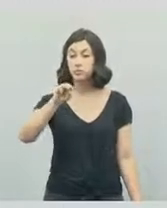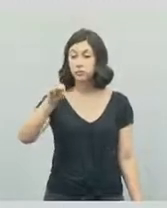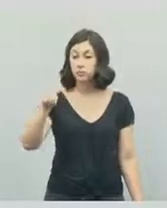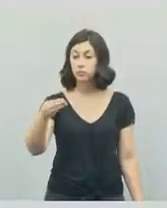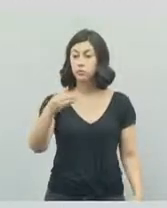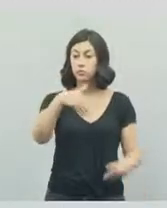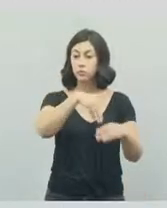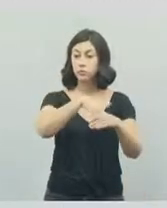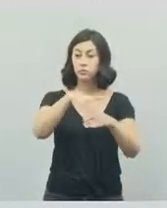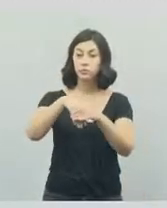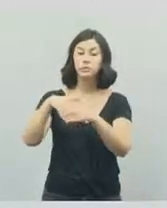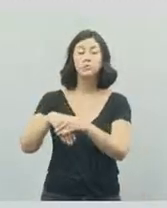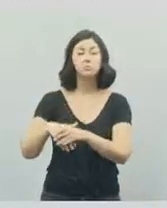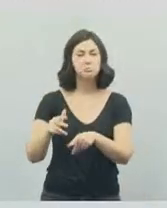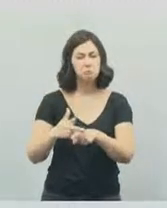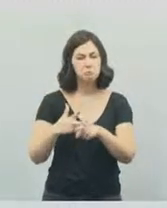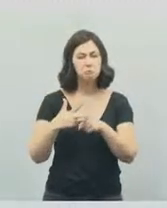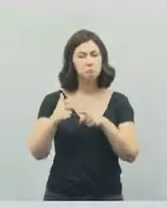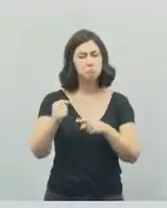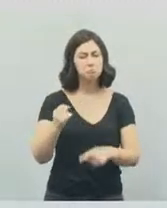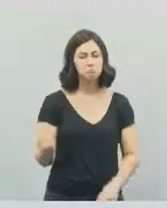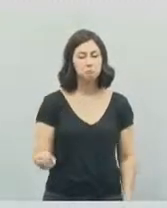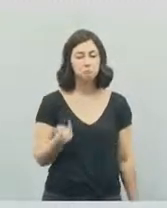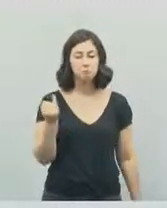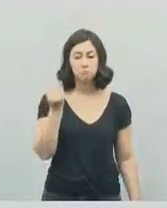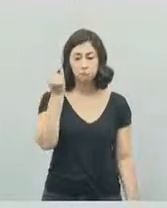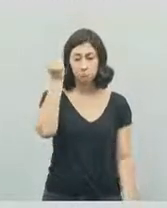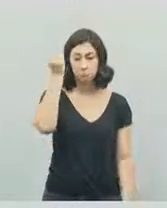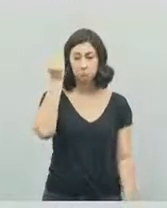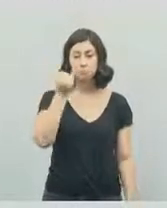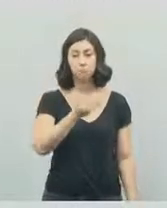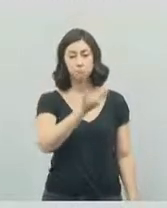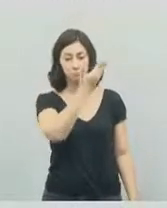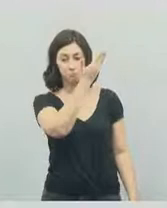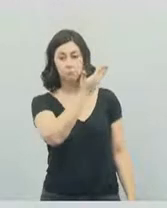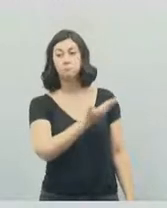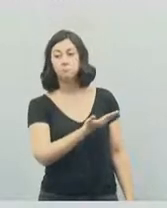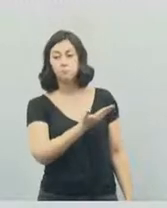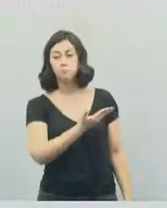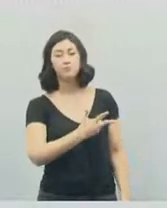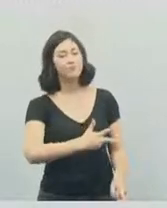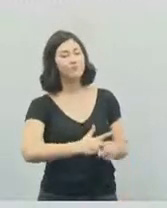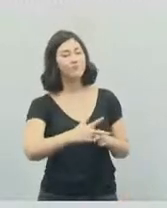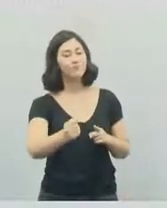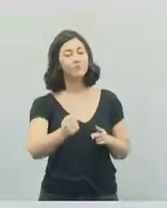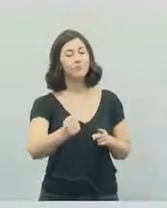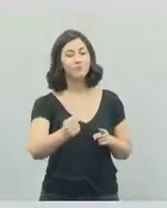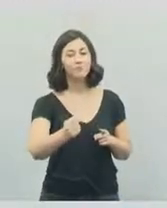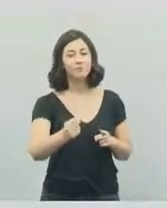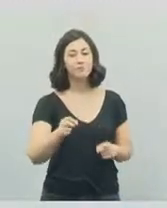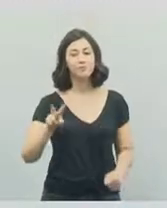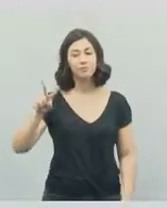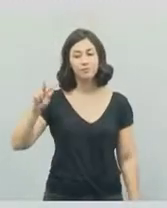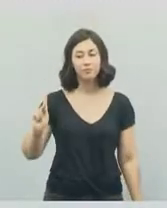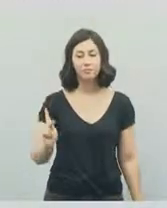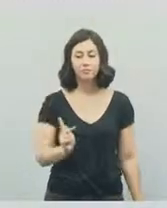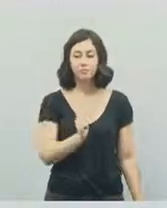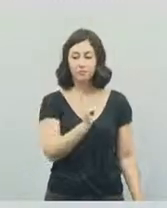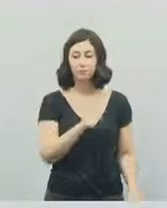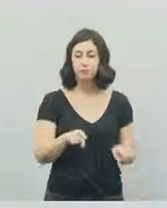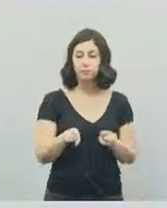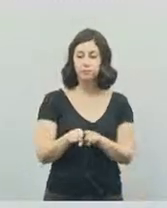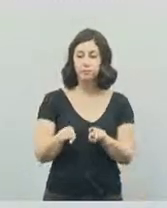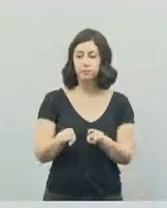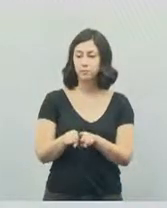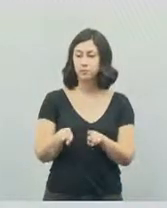votos. Uma vitória muito importante que o Tarcísio do Asfalto teve. Do Vale do Paraíba, também